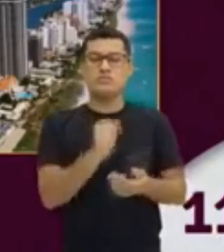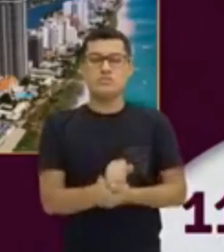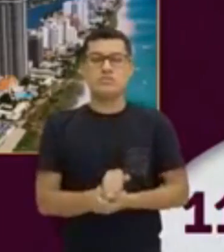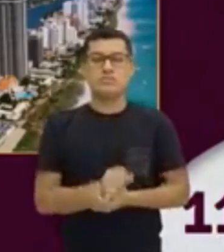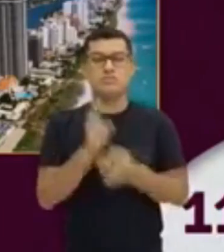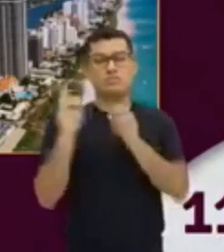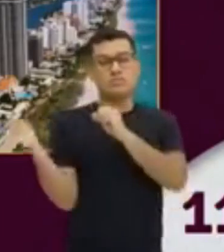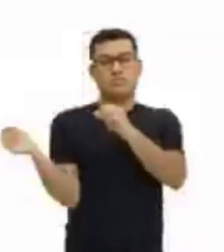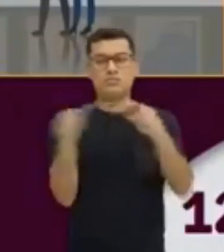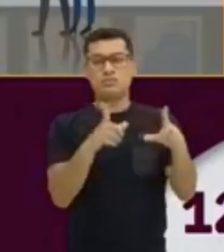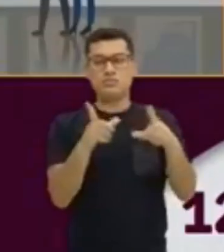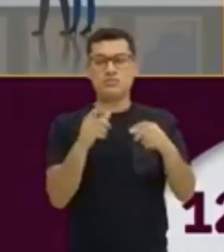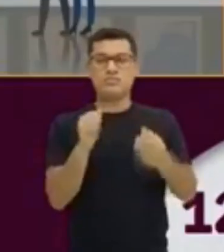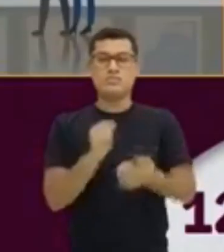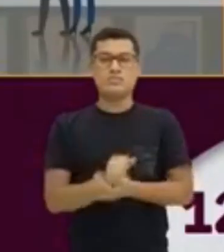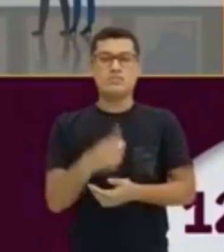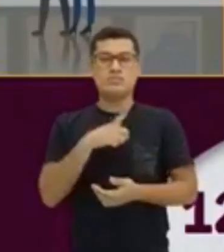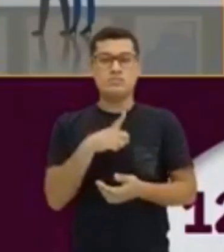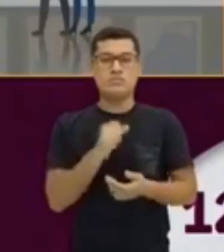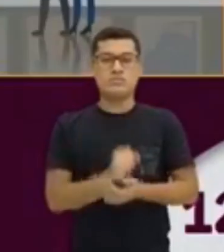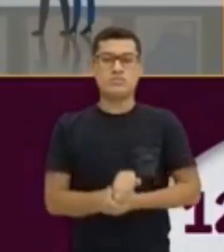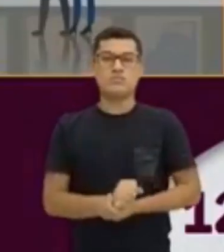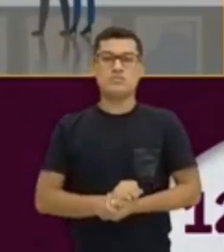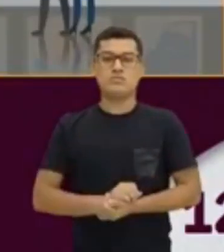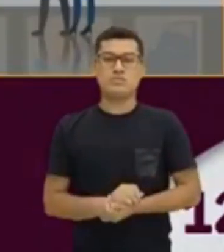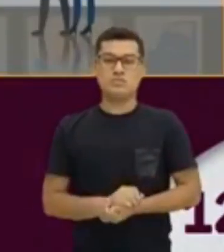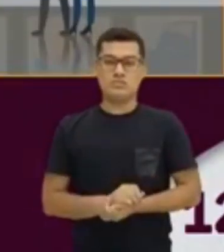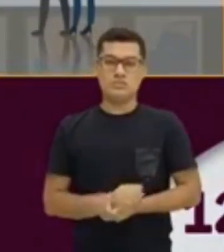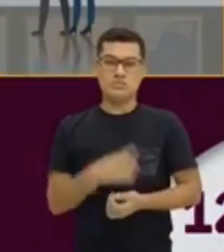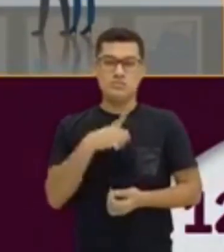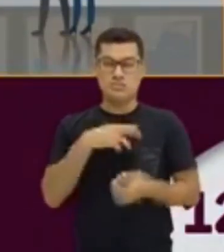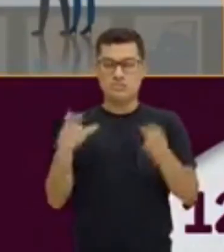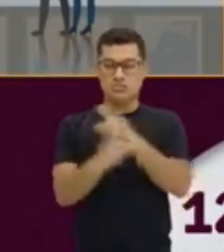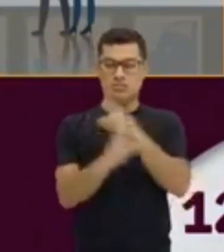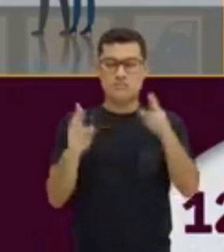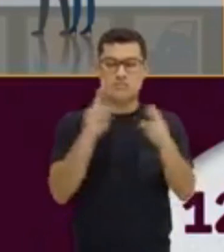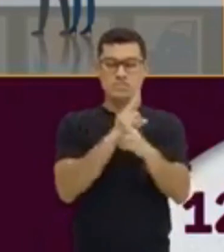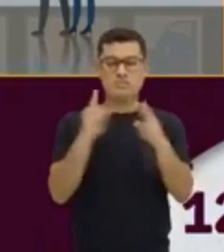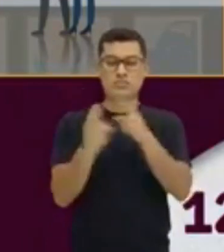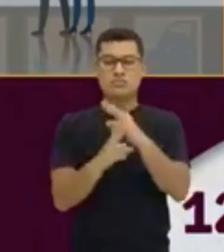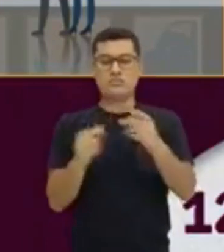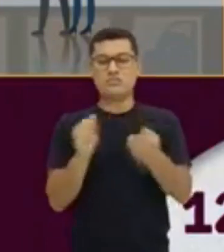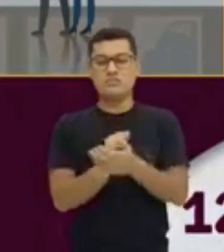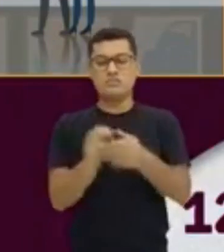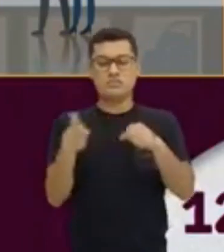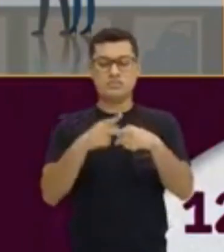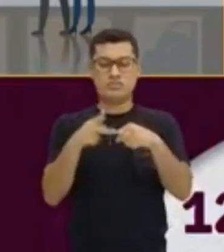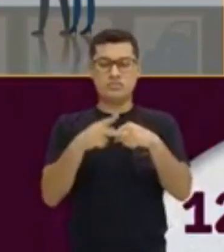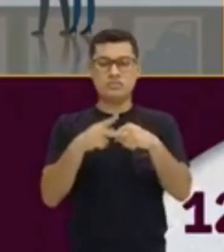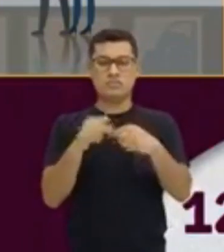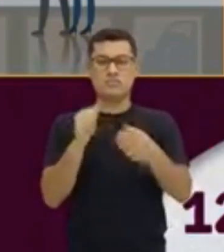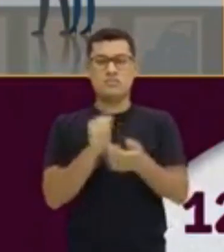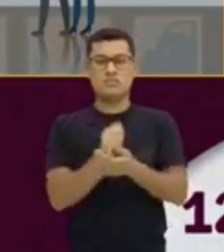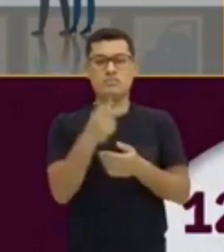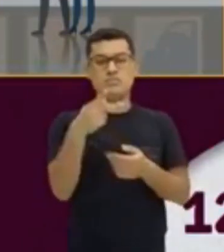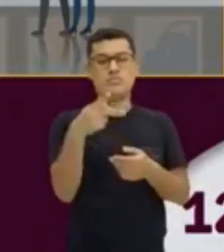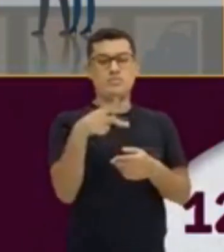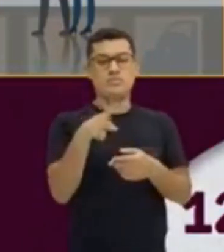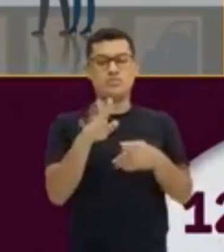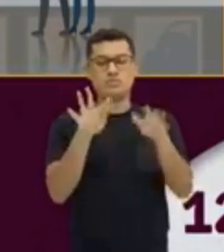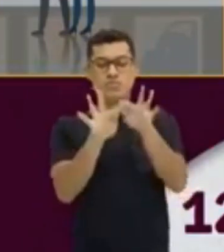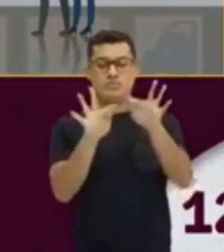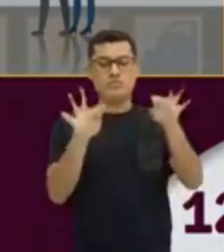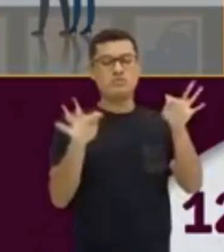vamos continuar aqui. Ainda temos relação aos pronomes e as suas frases no plural.